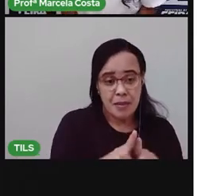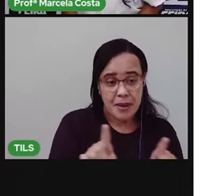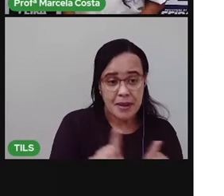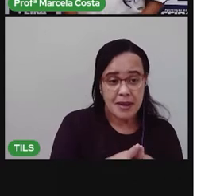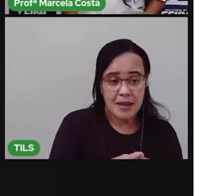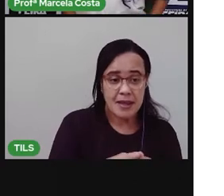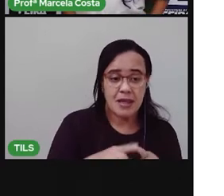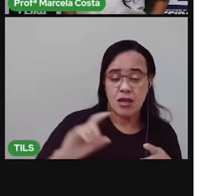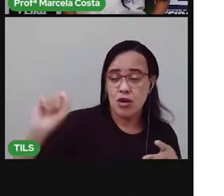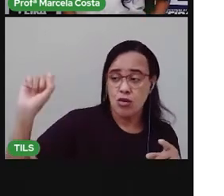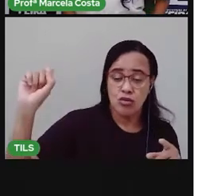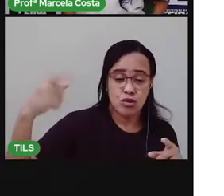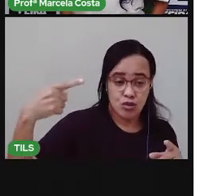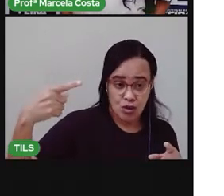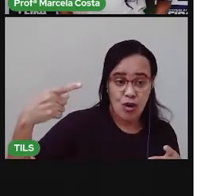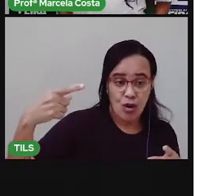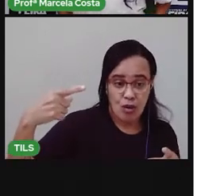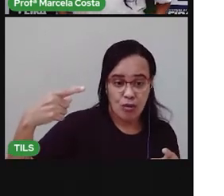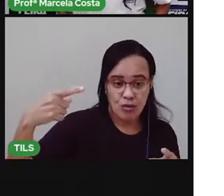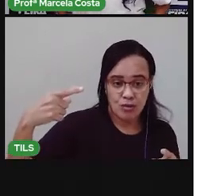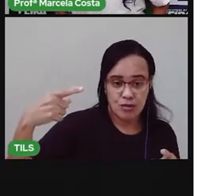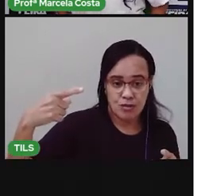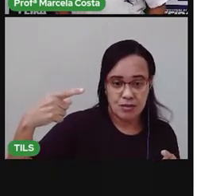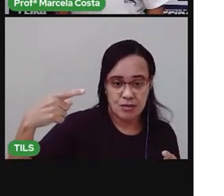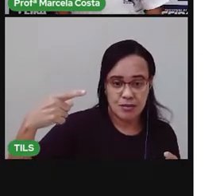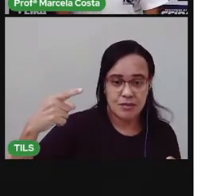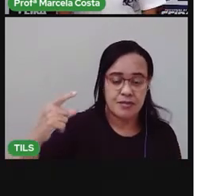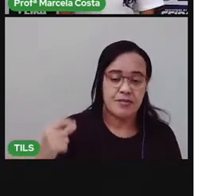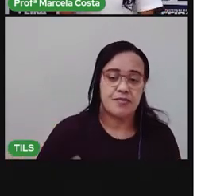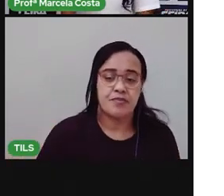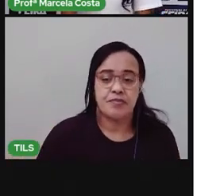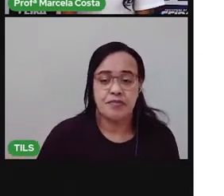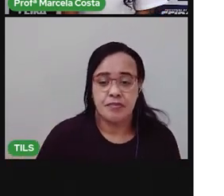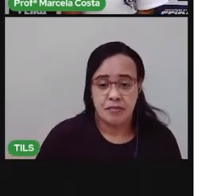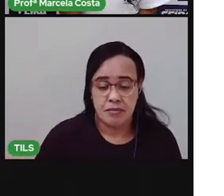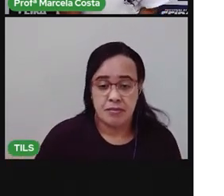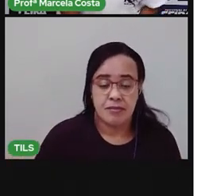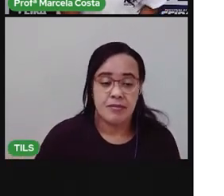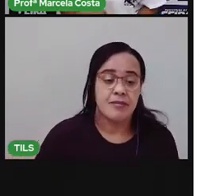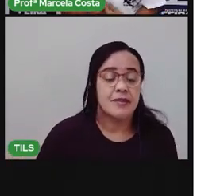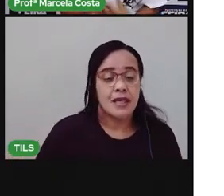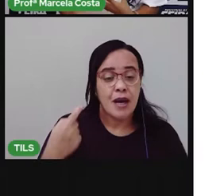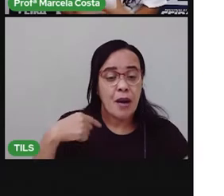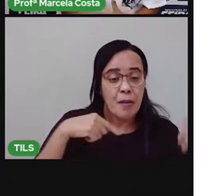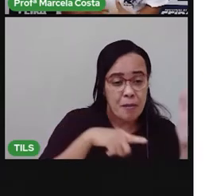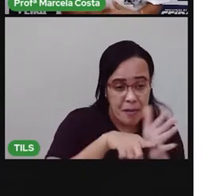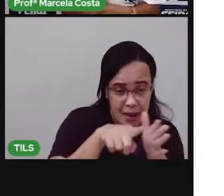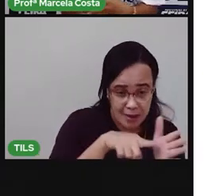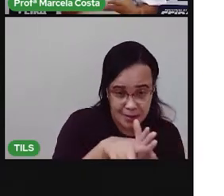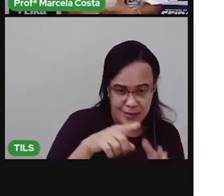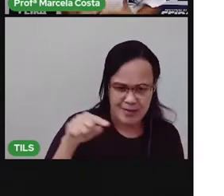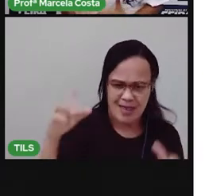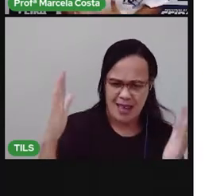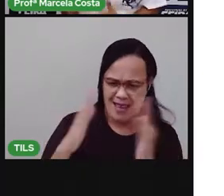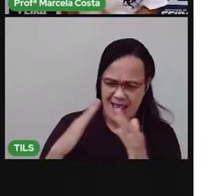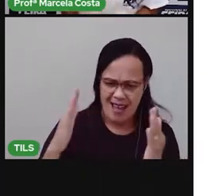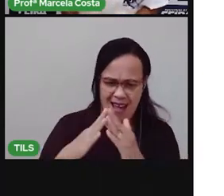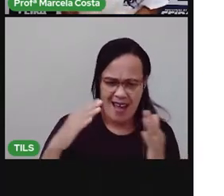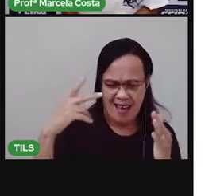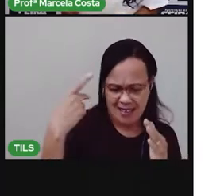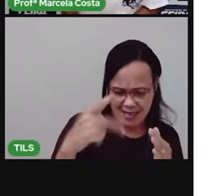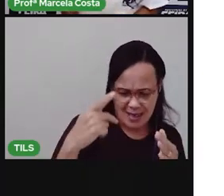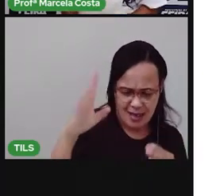deixa eu te perguntar aí na sua casa já apareceu um mofo bolou alguma